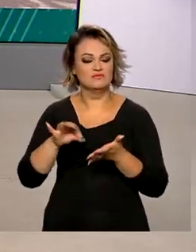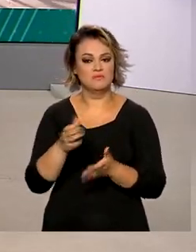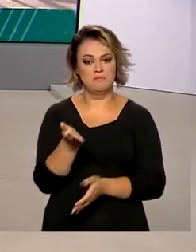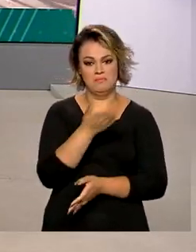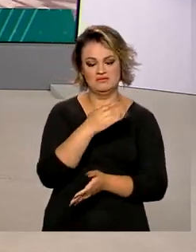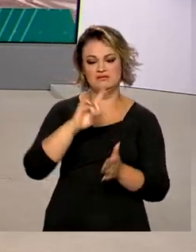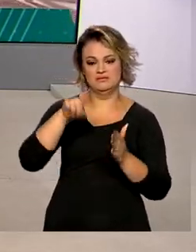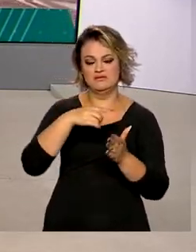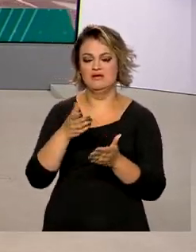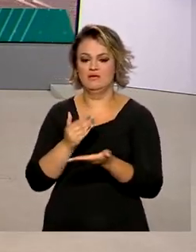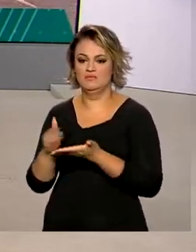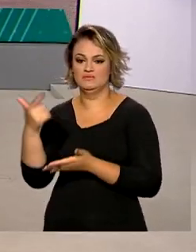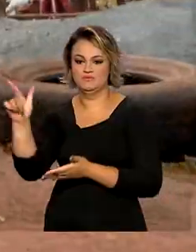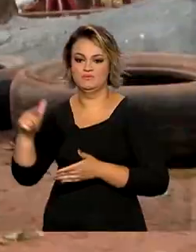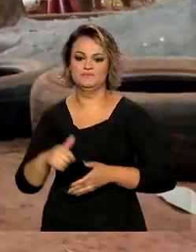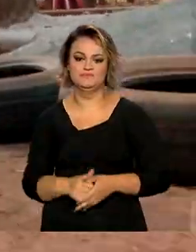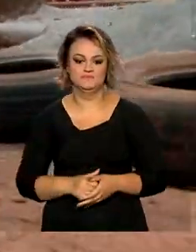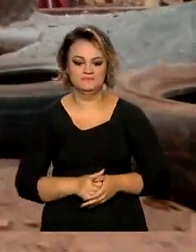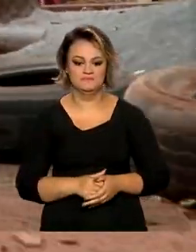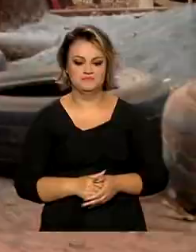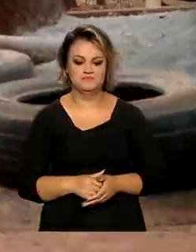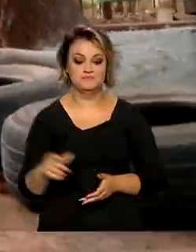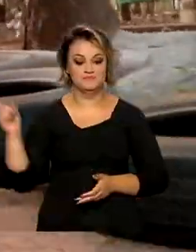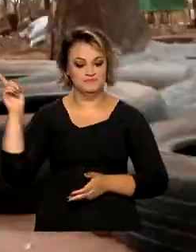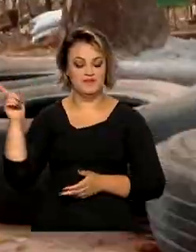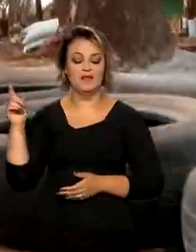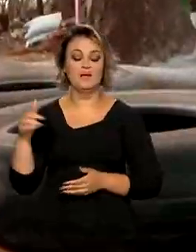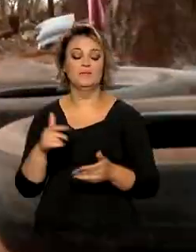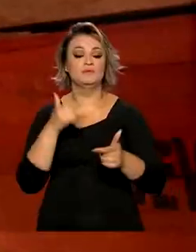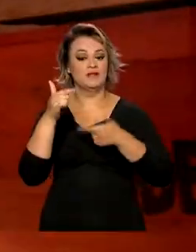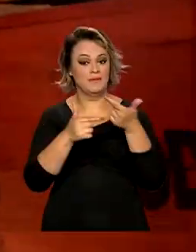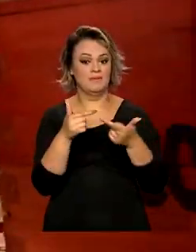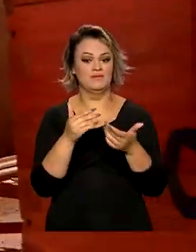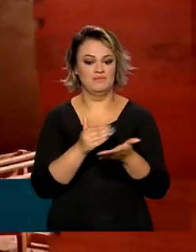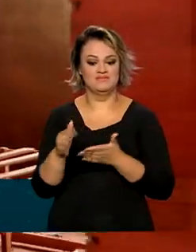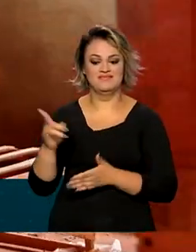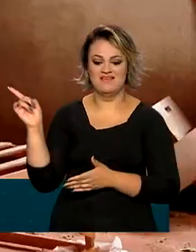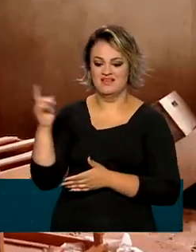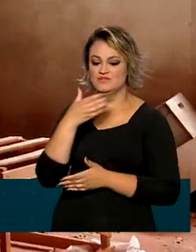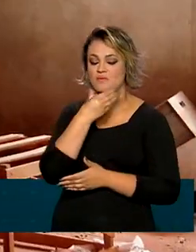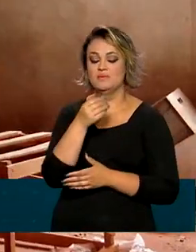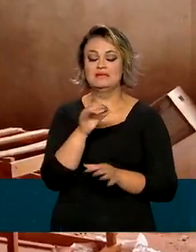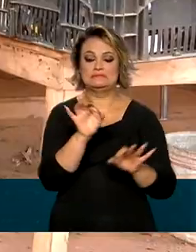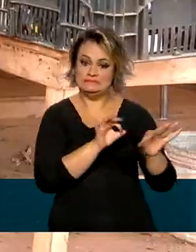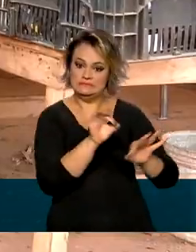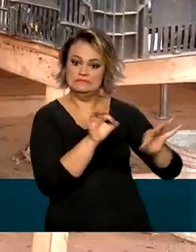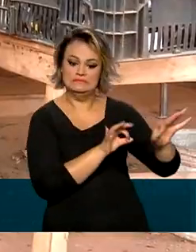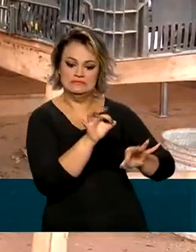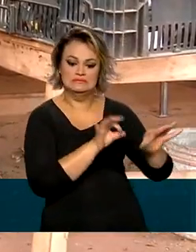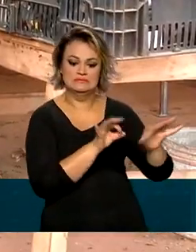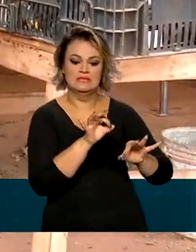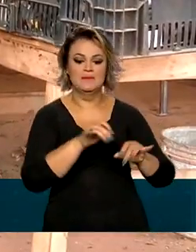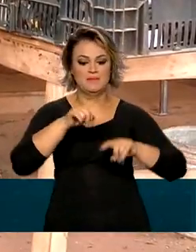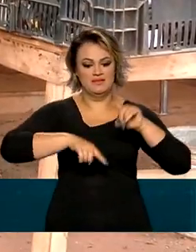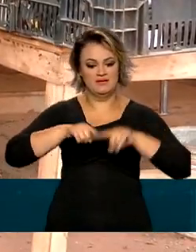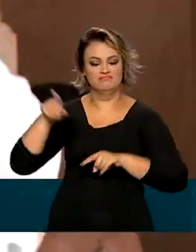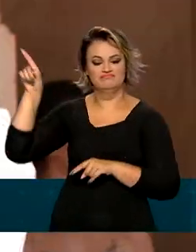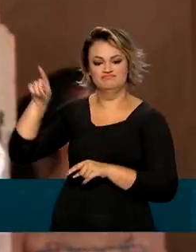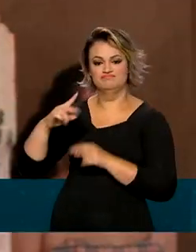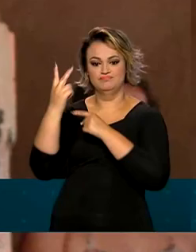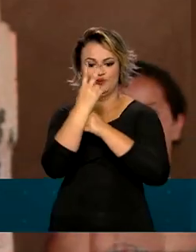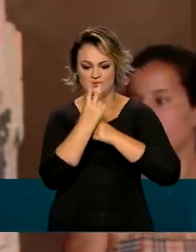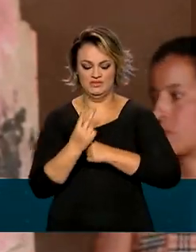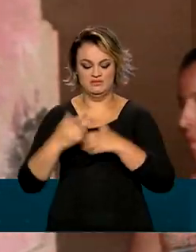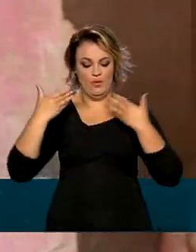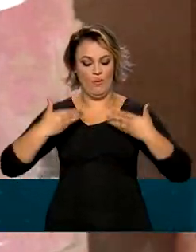anterior se encerrar. Para começar os trabalhos, o Emerson tem que se preparar. Equipamentos de proteção,